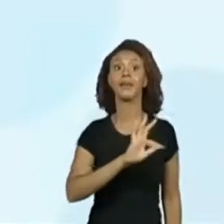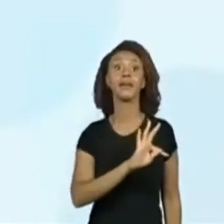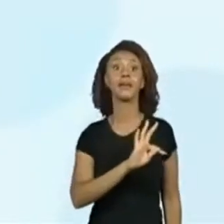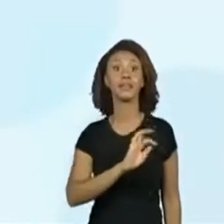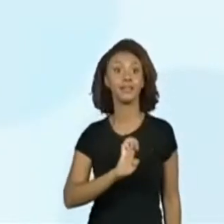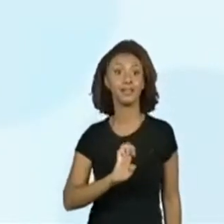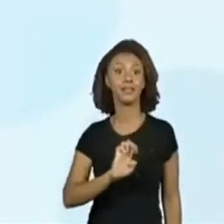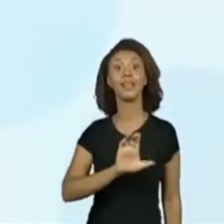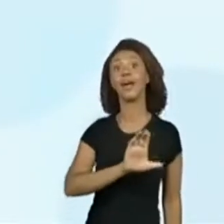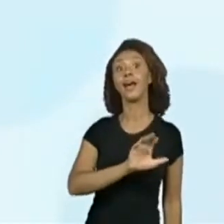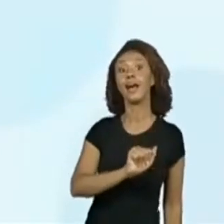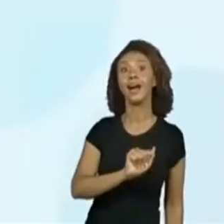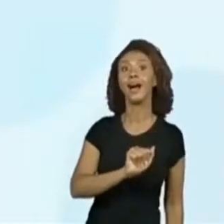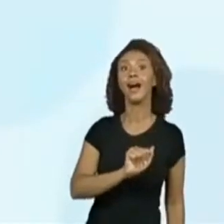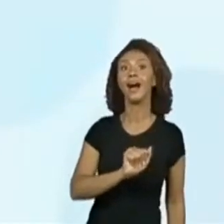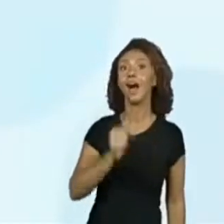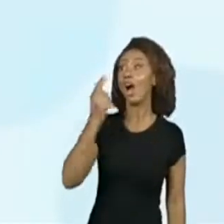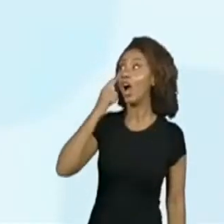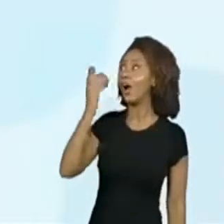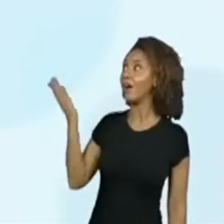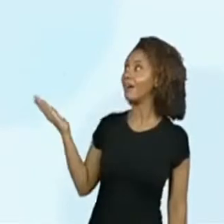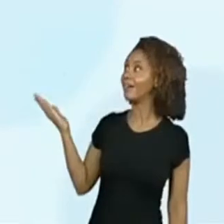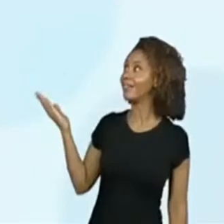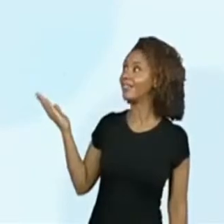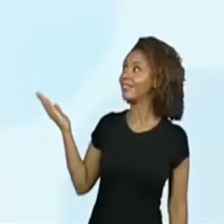K. Olha lá, professora Vivi.